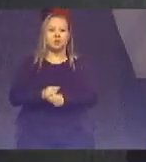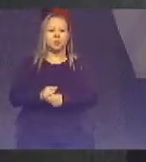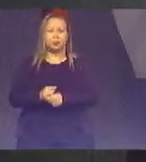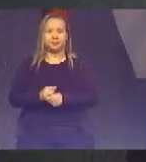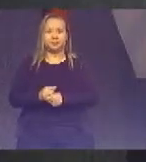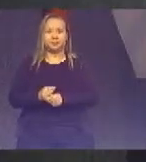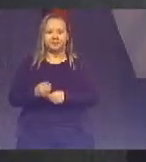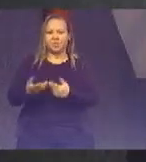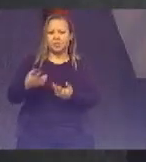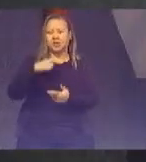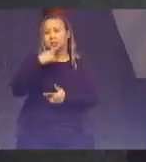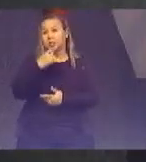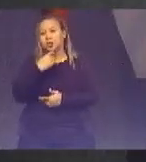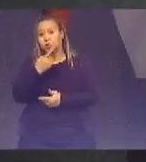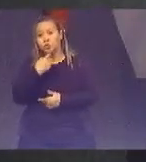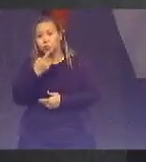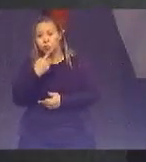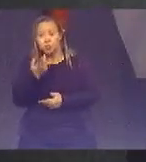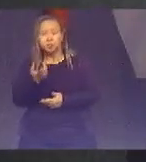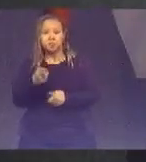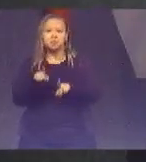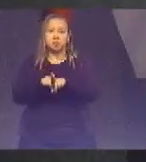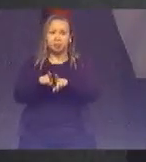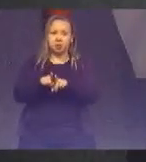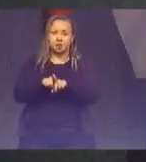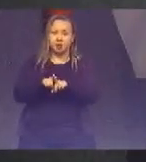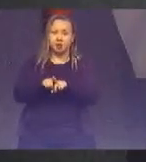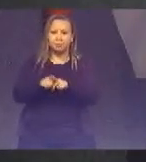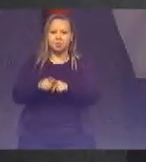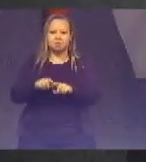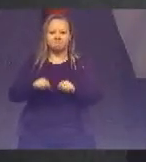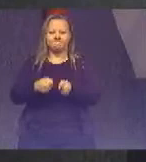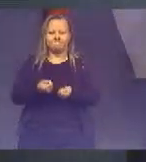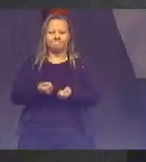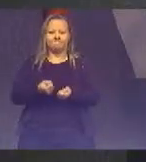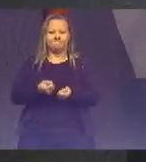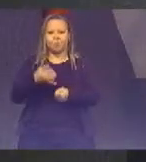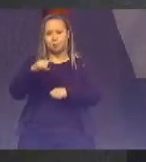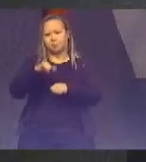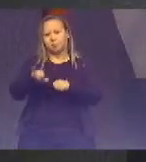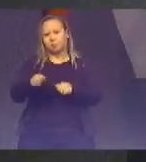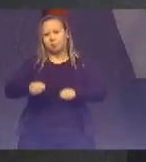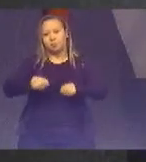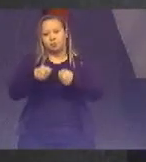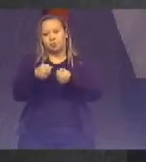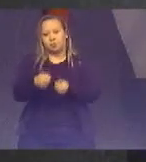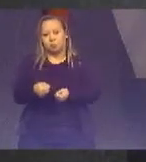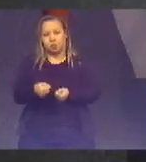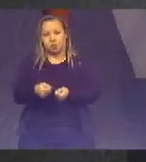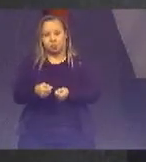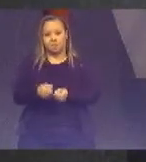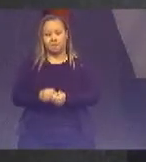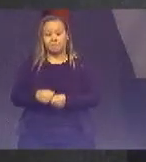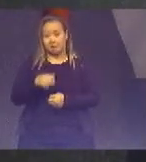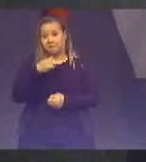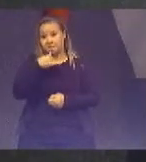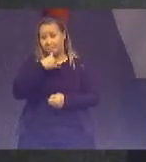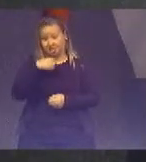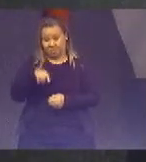e lacunas resultando no desverdício de esforços e de recursos públicos É triste